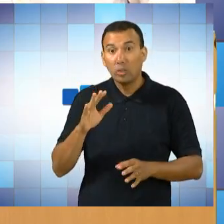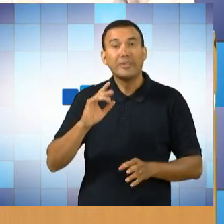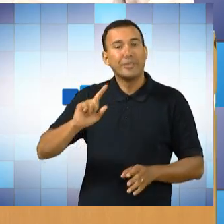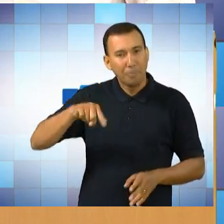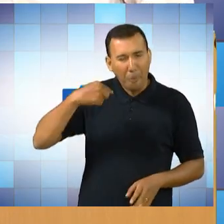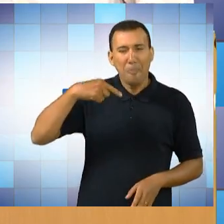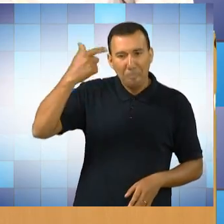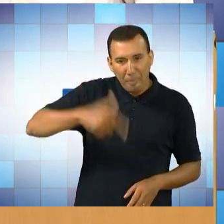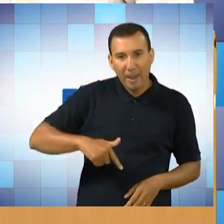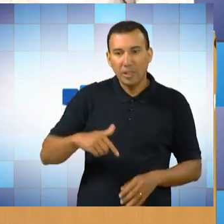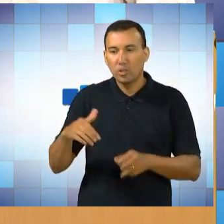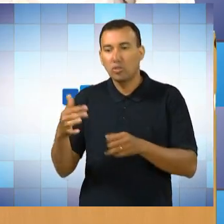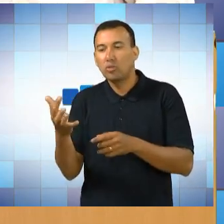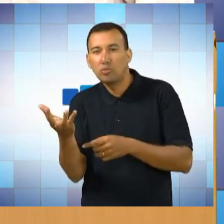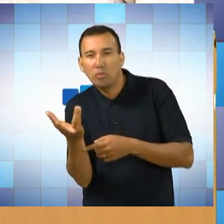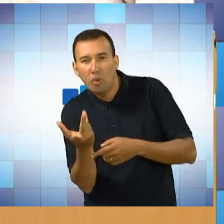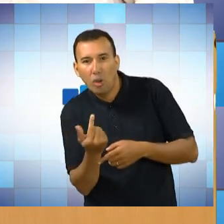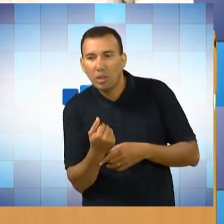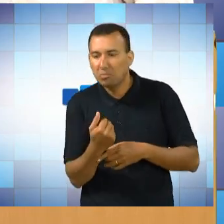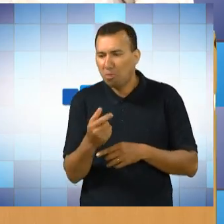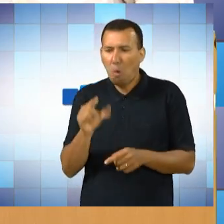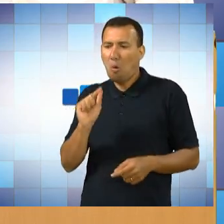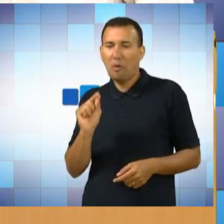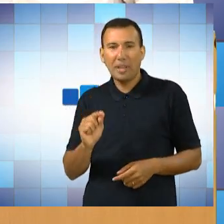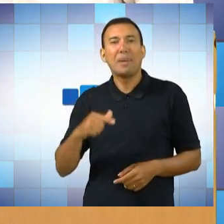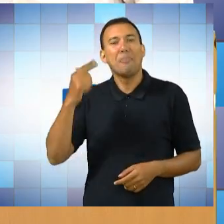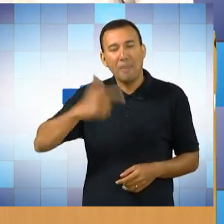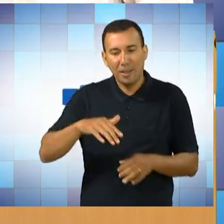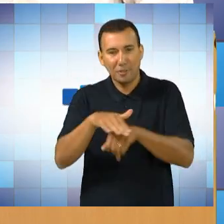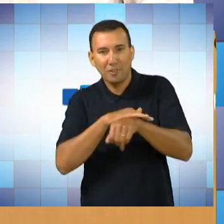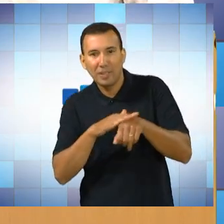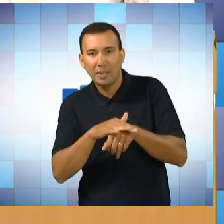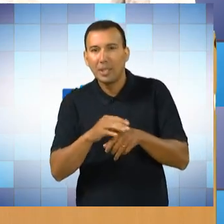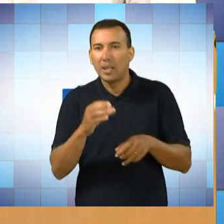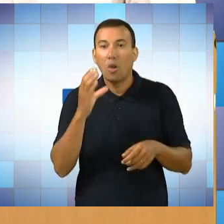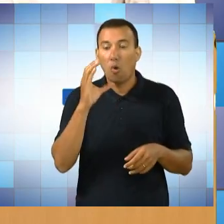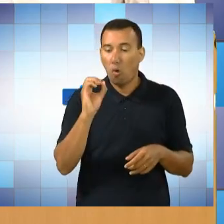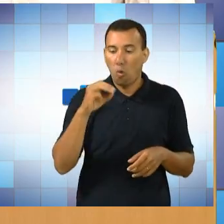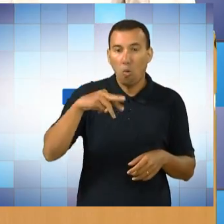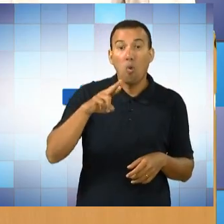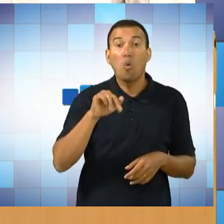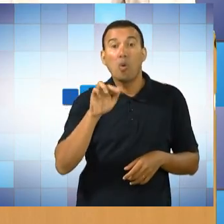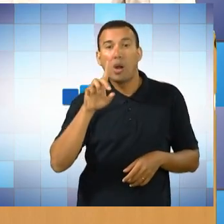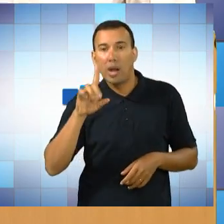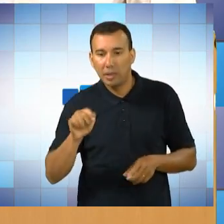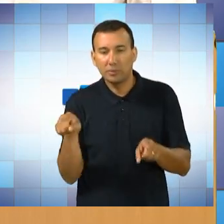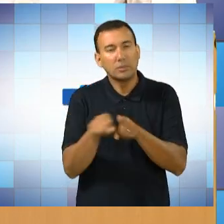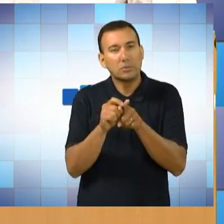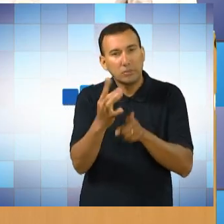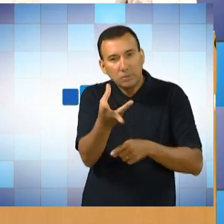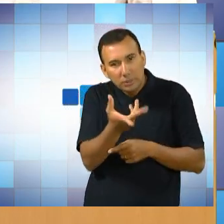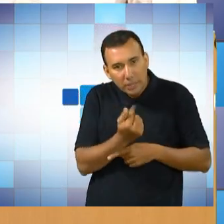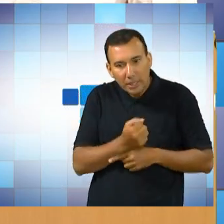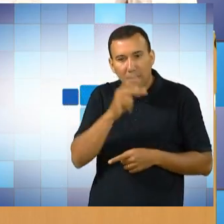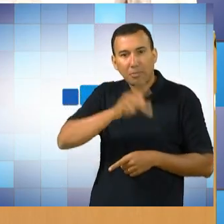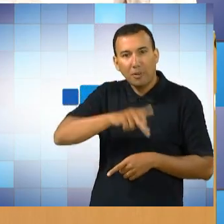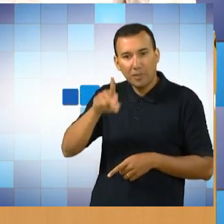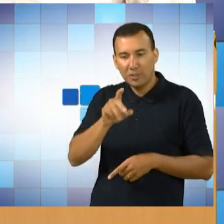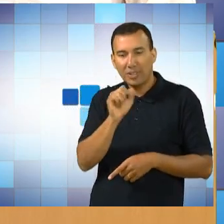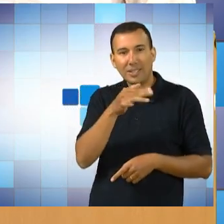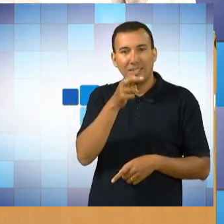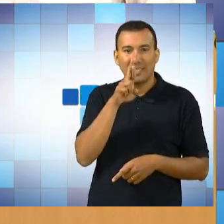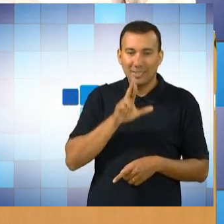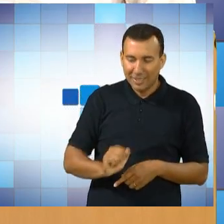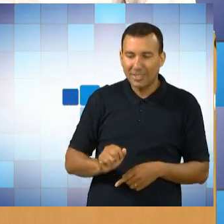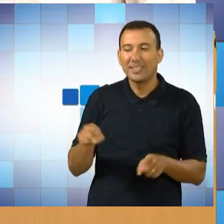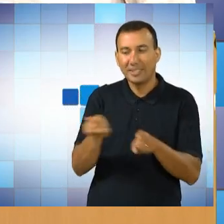pouquinho mais sobre o talento. Tanto o talento desses alunos lá da Conradio, como o talento da própria professora Sandra